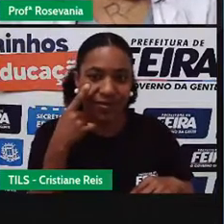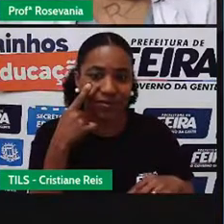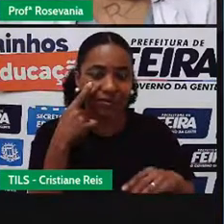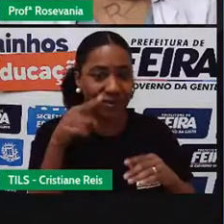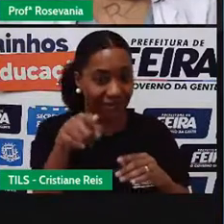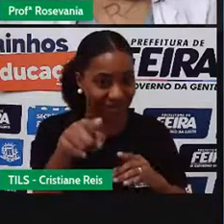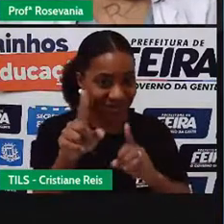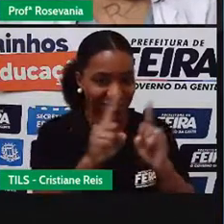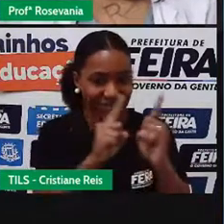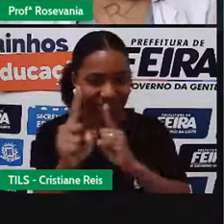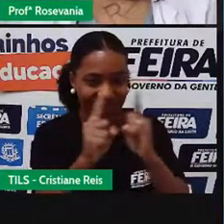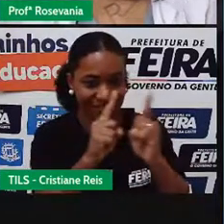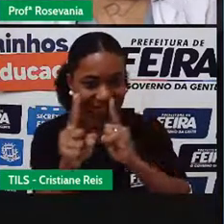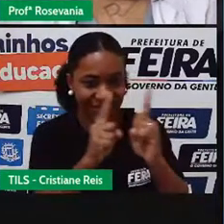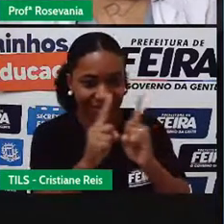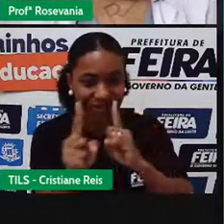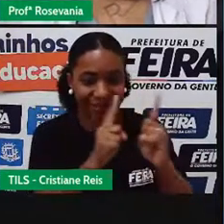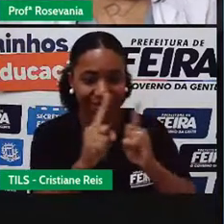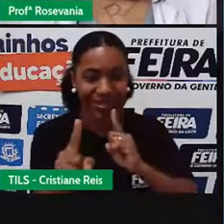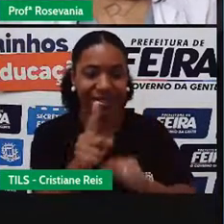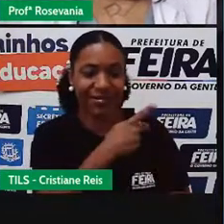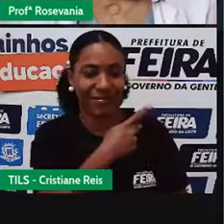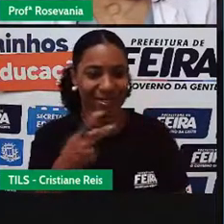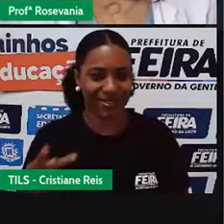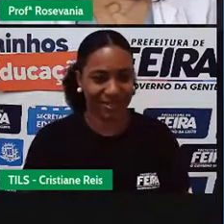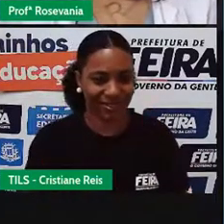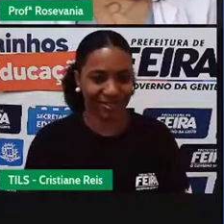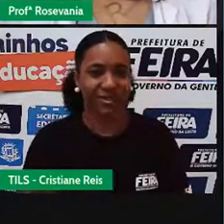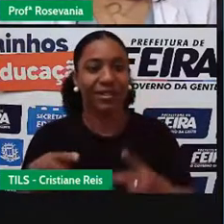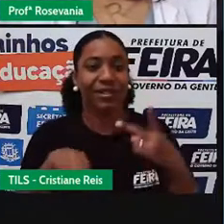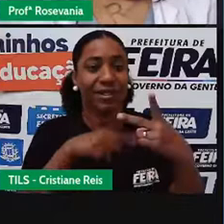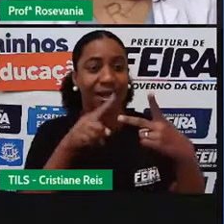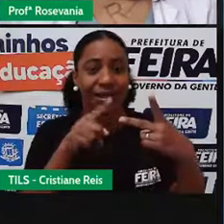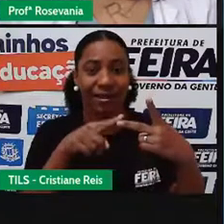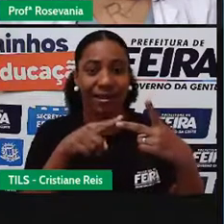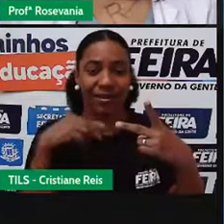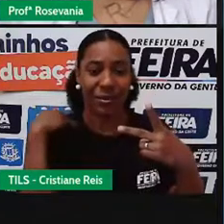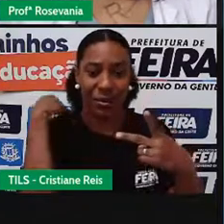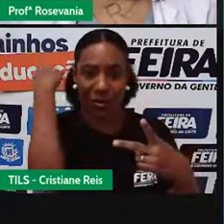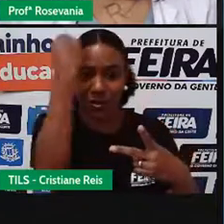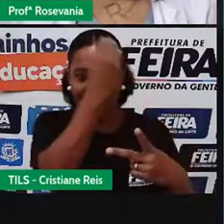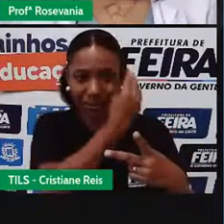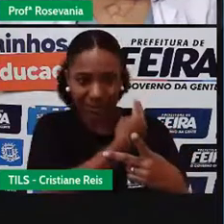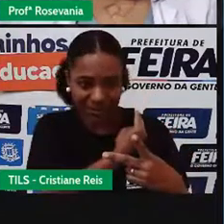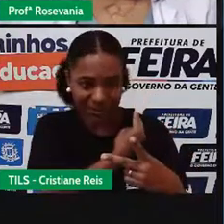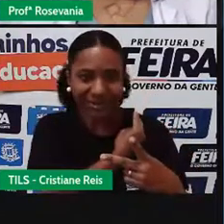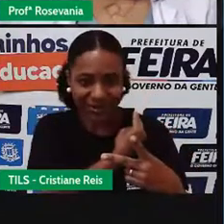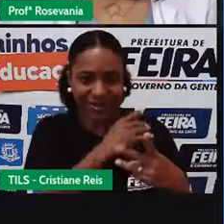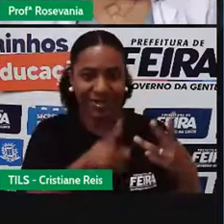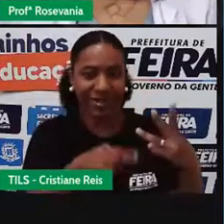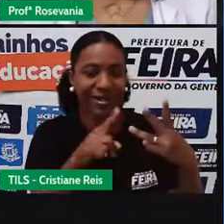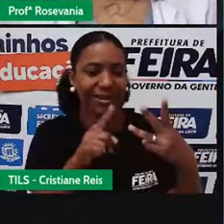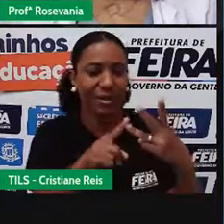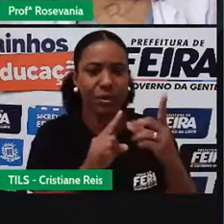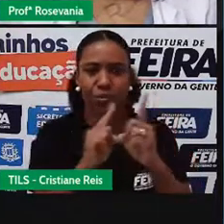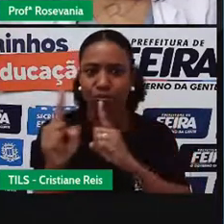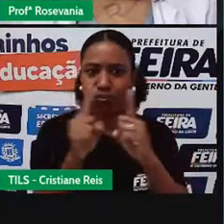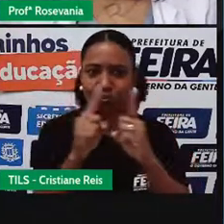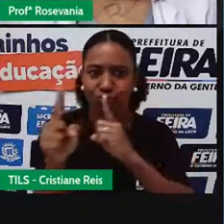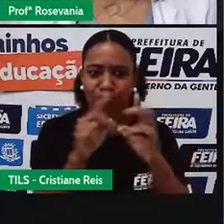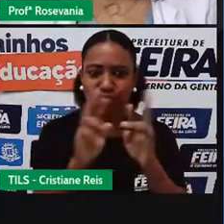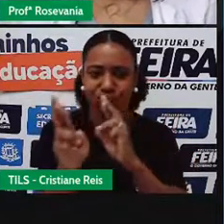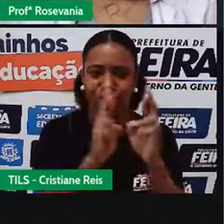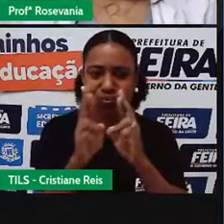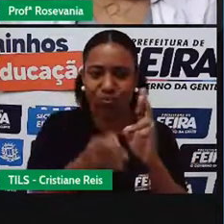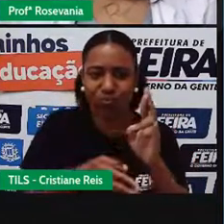aqui, né, a Presidente Dutra, que é a igreja, né, dos Capuchinhos, e aqui a pista, né, que vem de Feira Salvador, aqui, né, que pega a Presidente